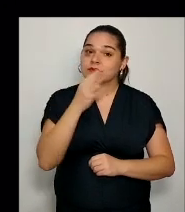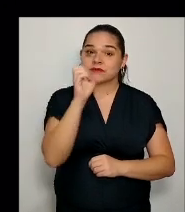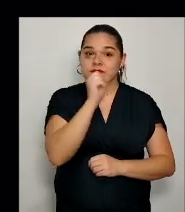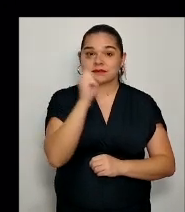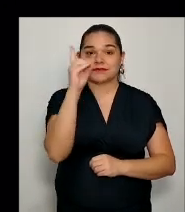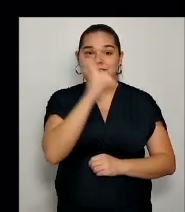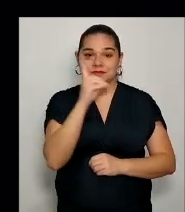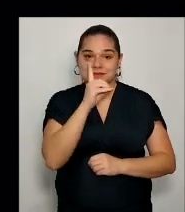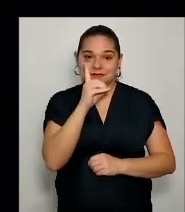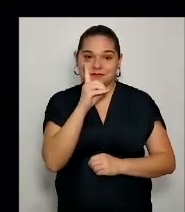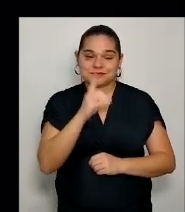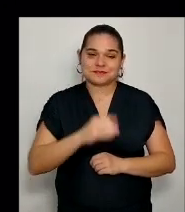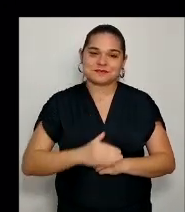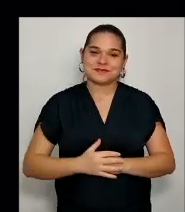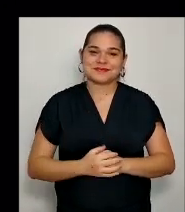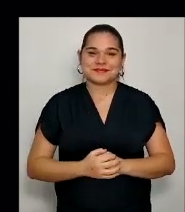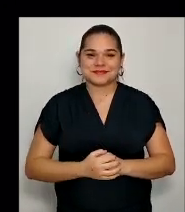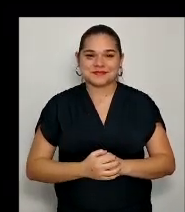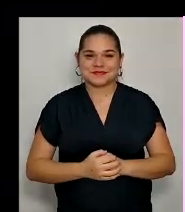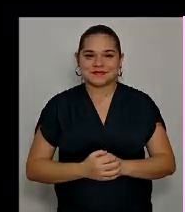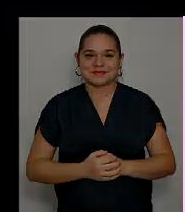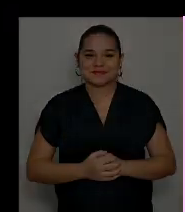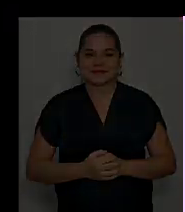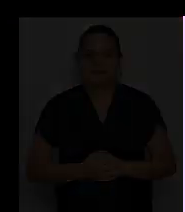bom dia todos um dia a todos e um a todos.